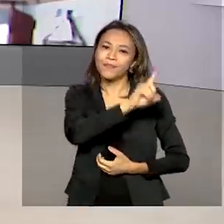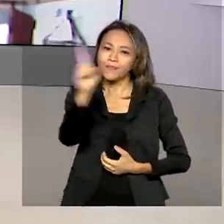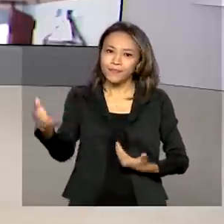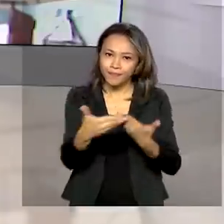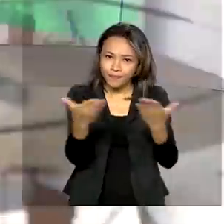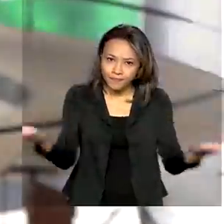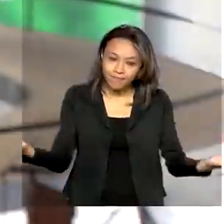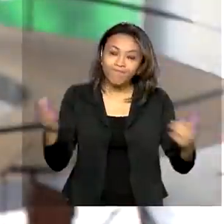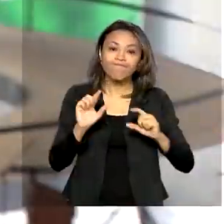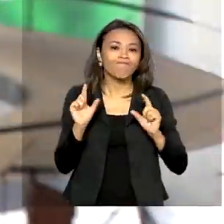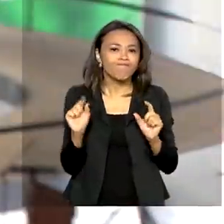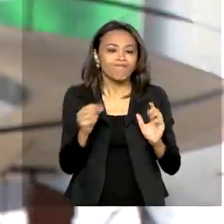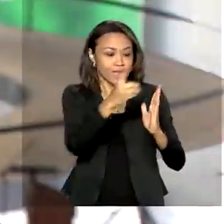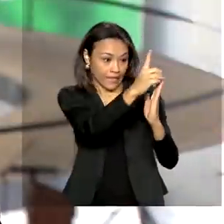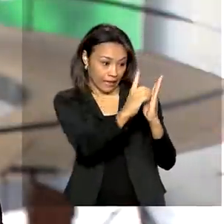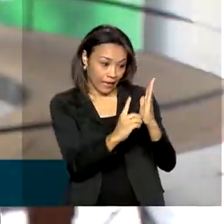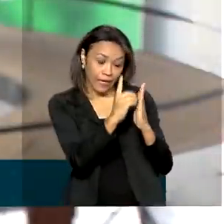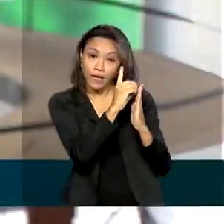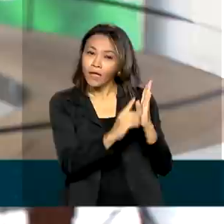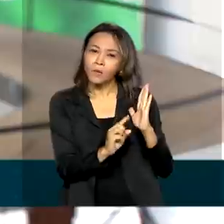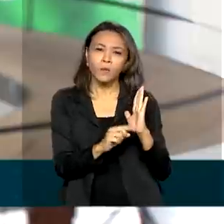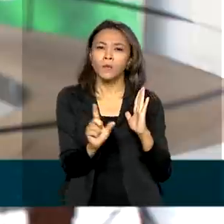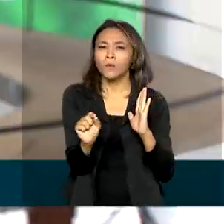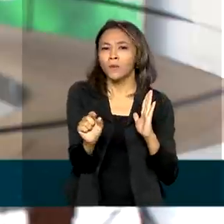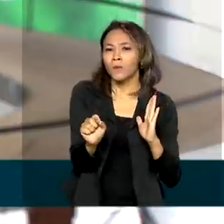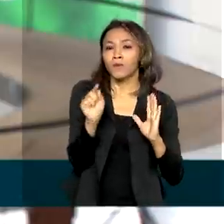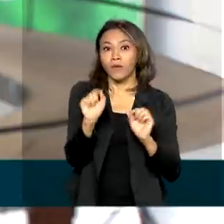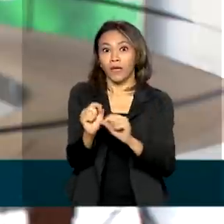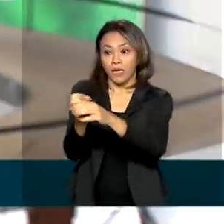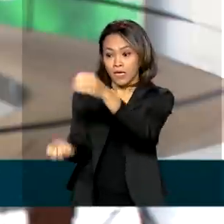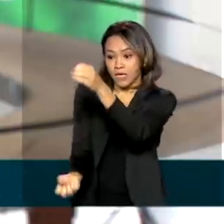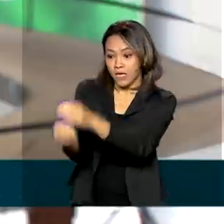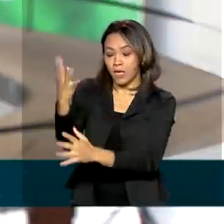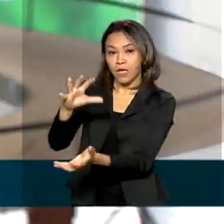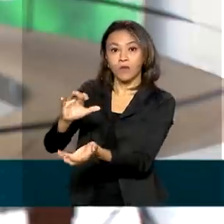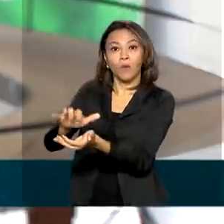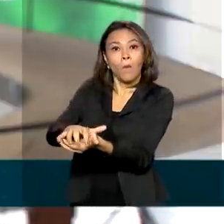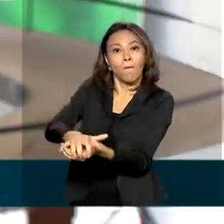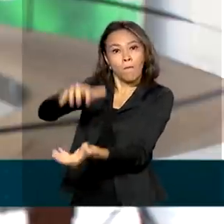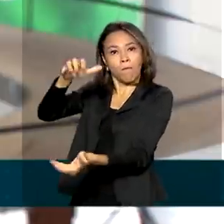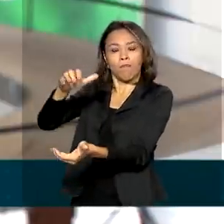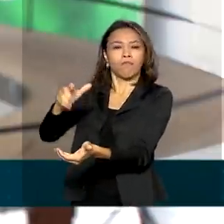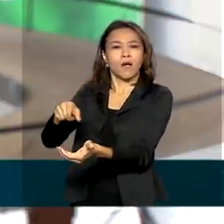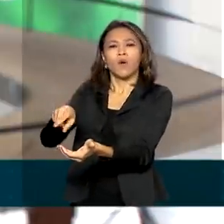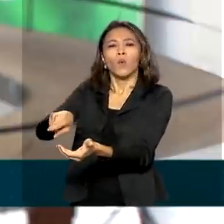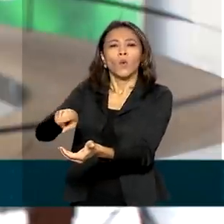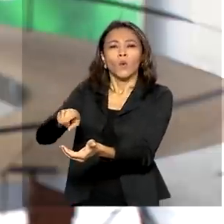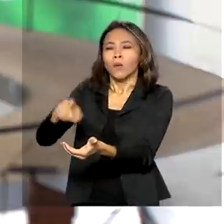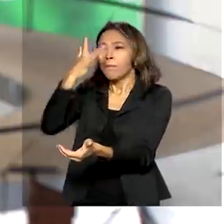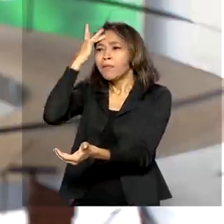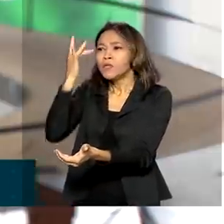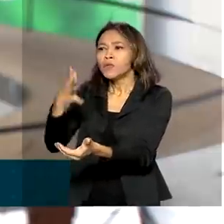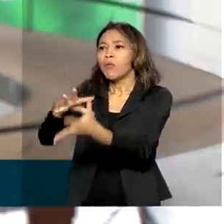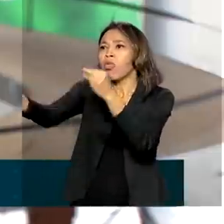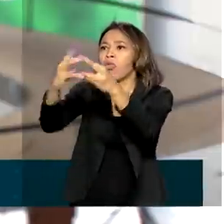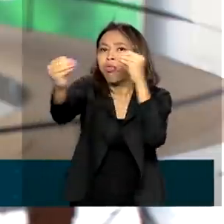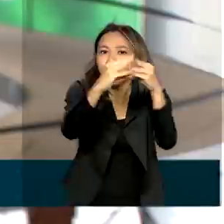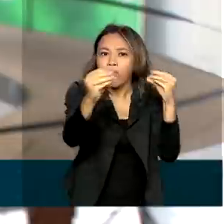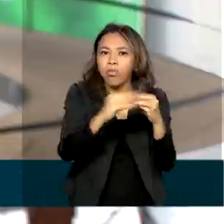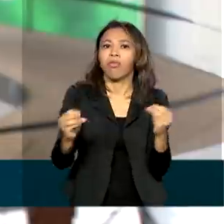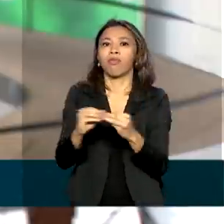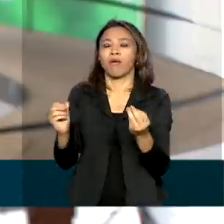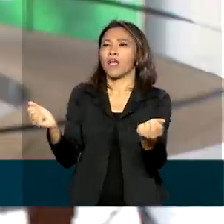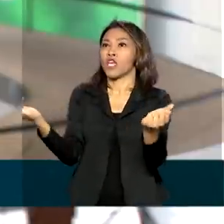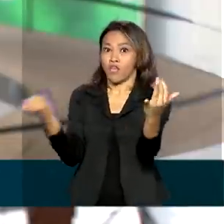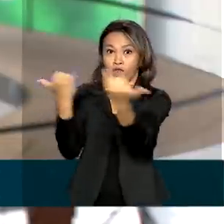todos. Olha, esse decreto determina a implementação do Banco Nacional de Pessoas Desaparecidas com a cooperação dos estados. E por meio